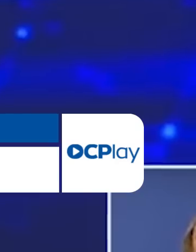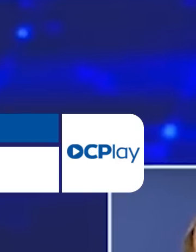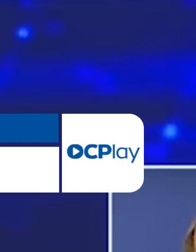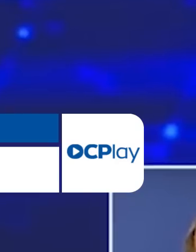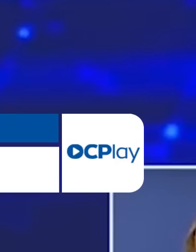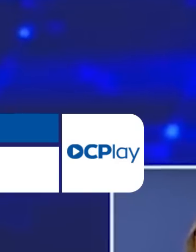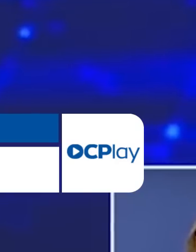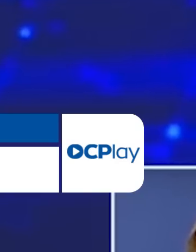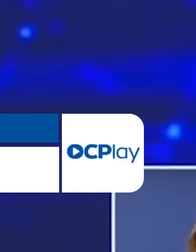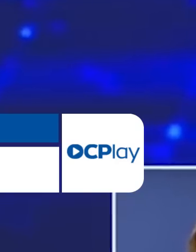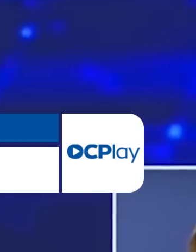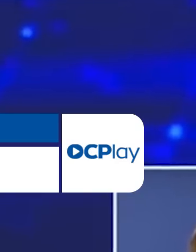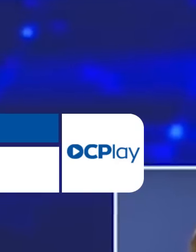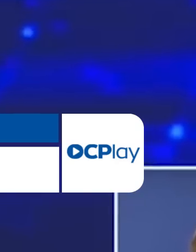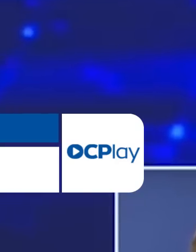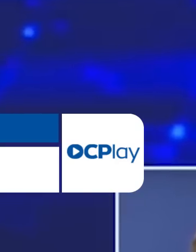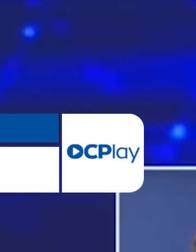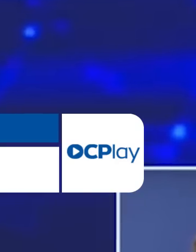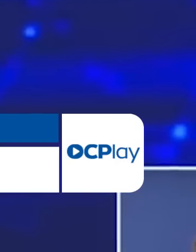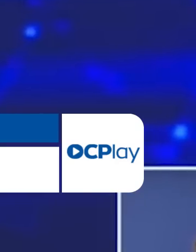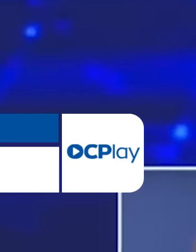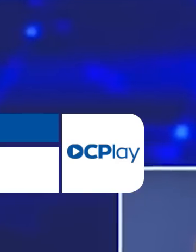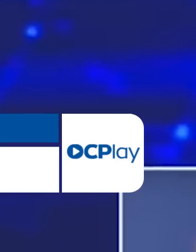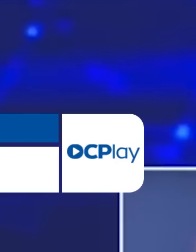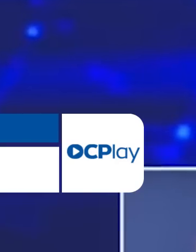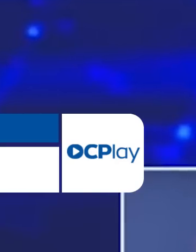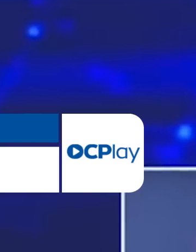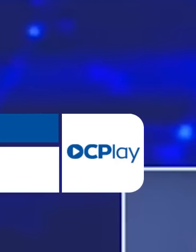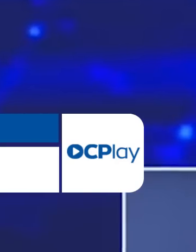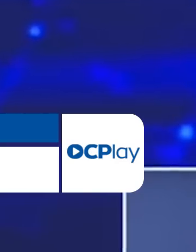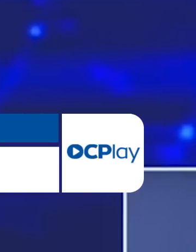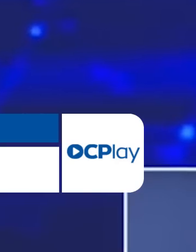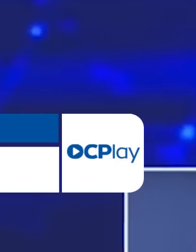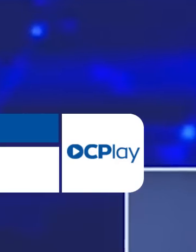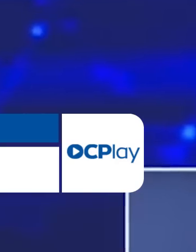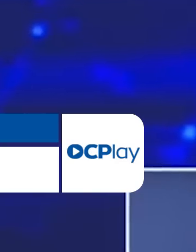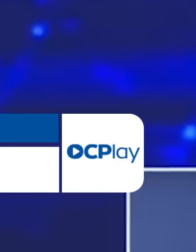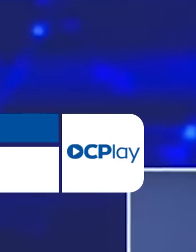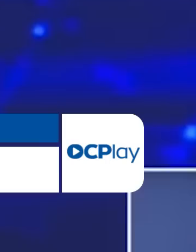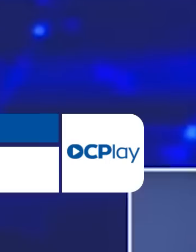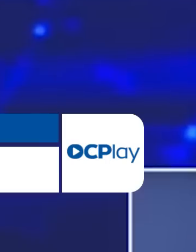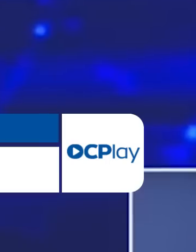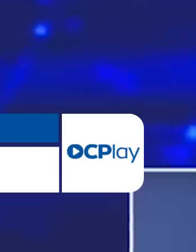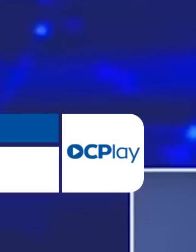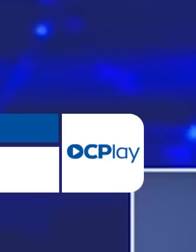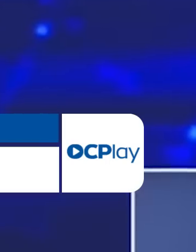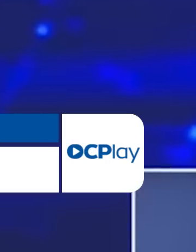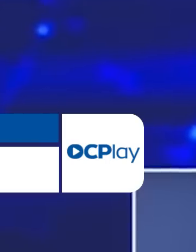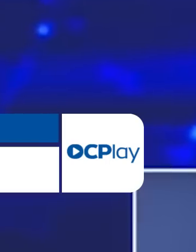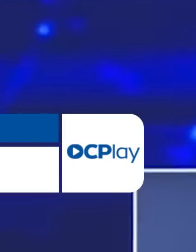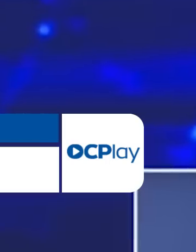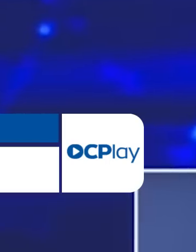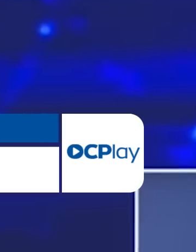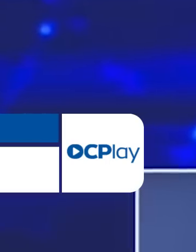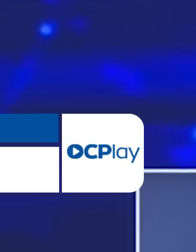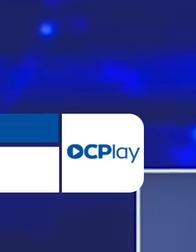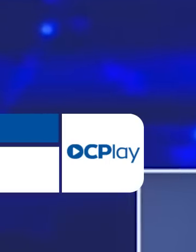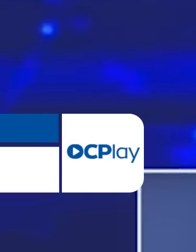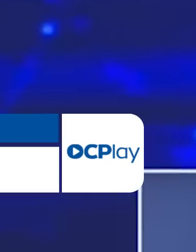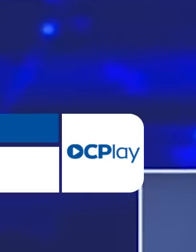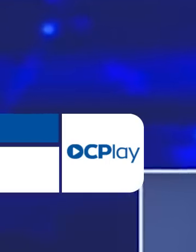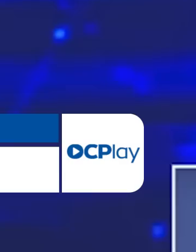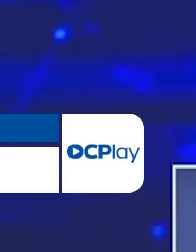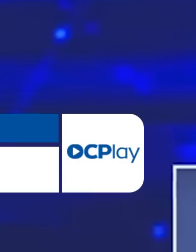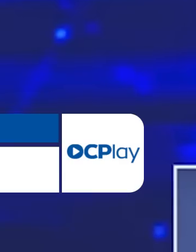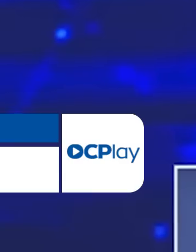anos no governo Bolsonaro, Lula também obteve direito de resposta concedido. Em seu momento de fala, o petista afirmou estar mais limpo do que Bolsonaro ou qualquer